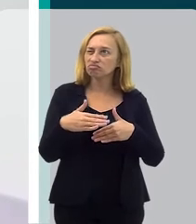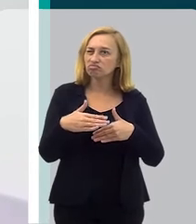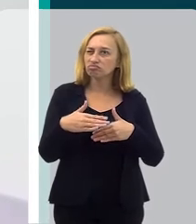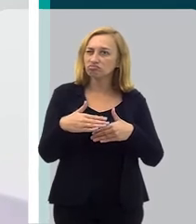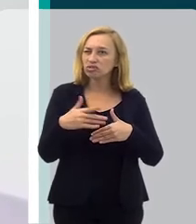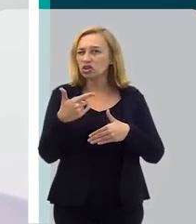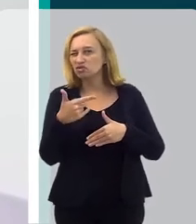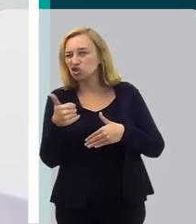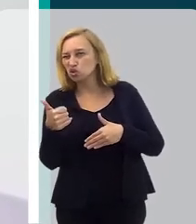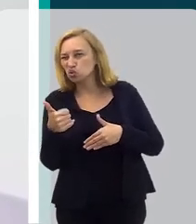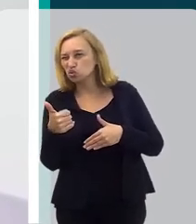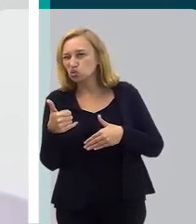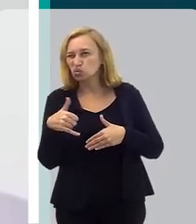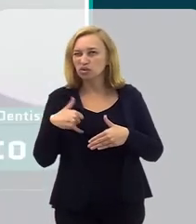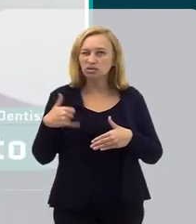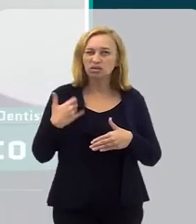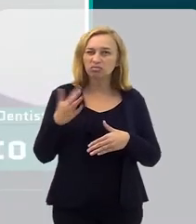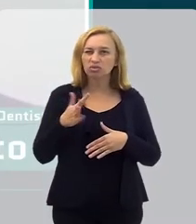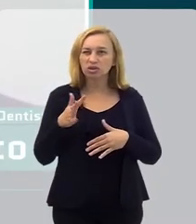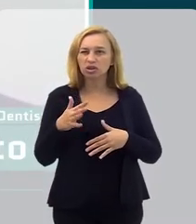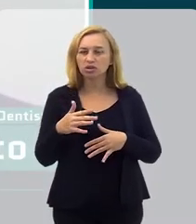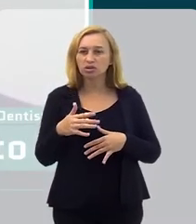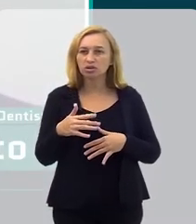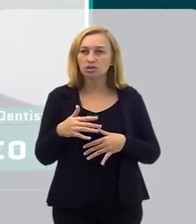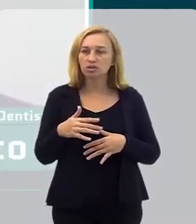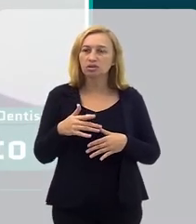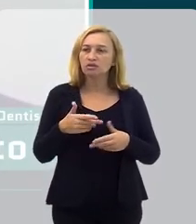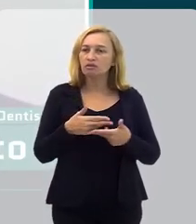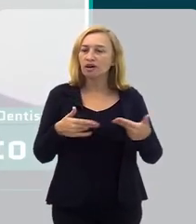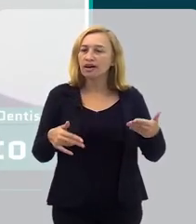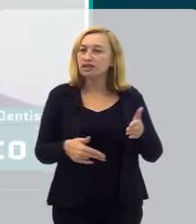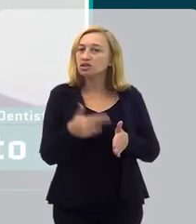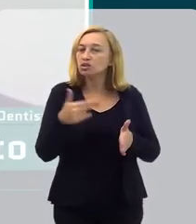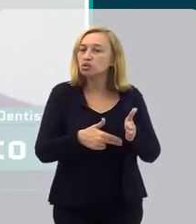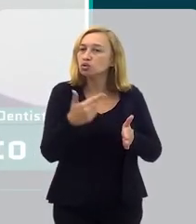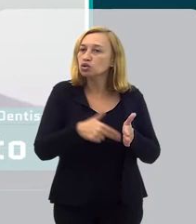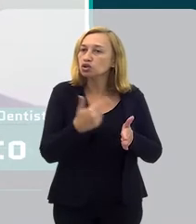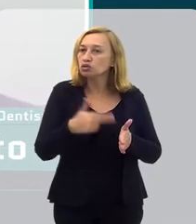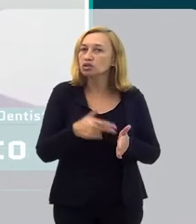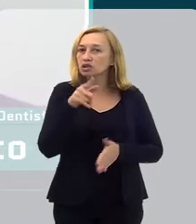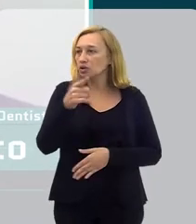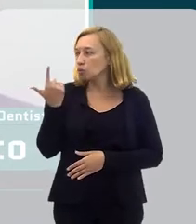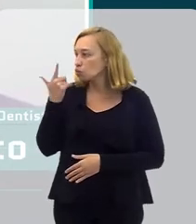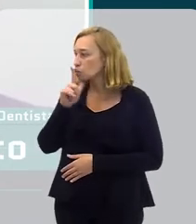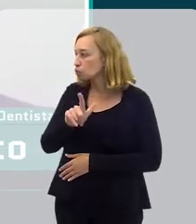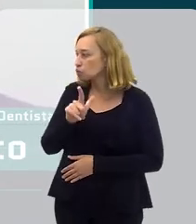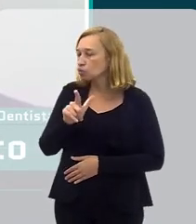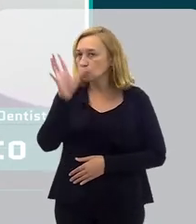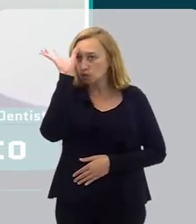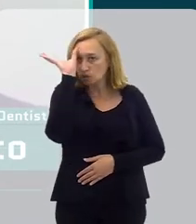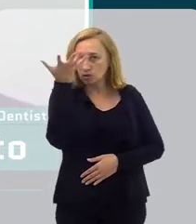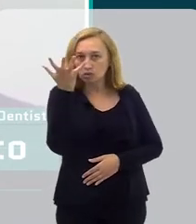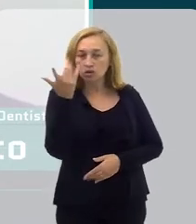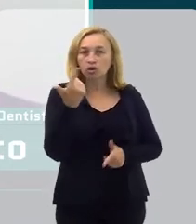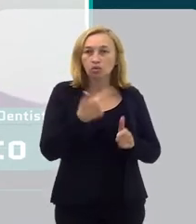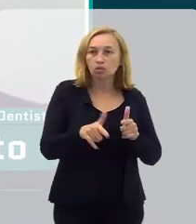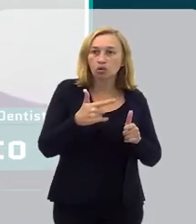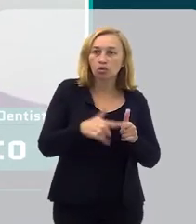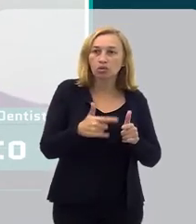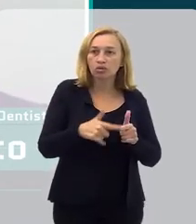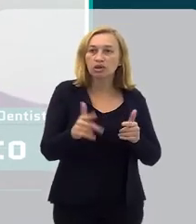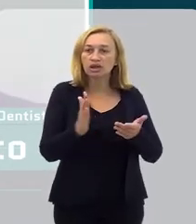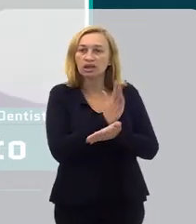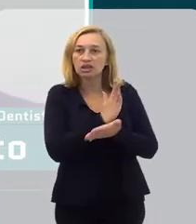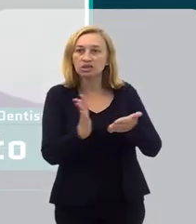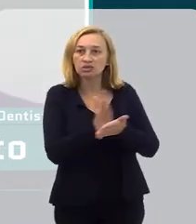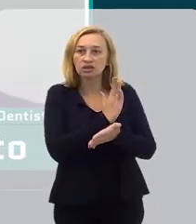torno de 21 anos, por aí, e aí são várias cirurgias, e você consegue resolver o problema,